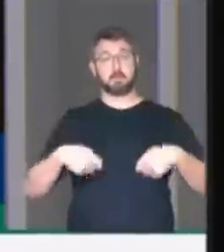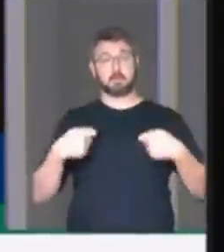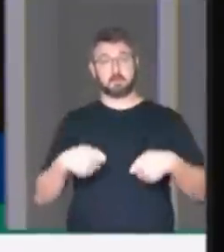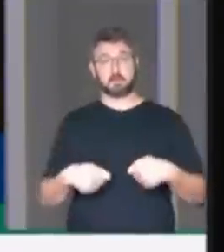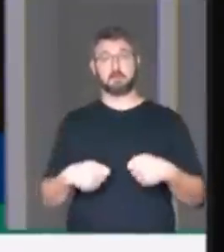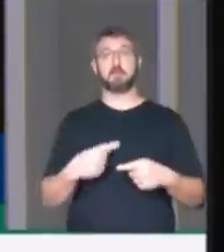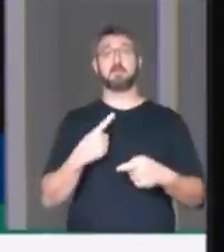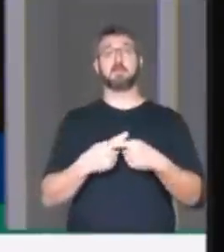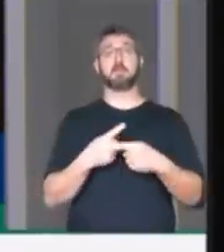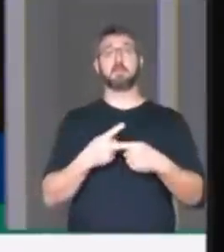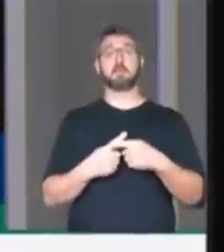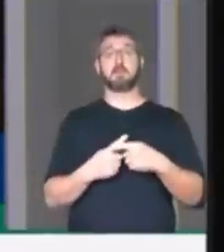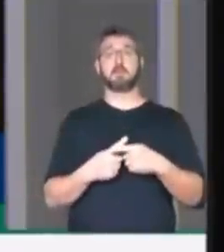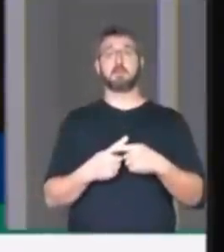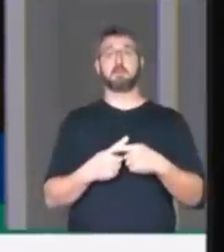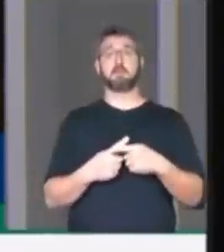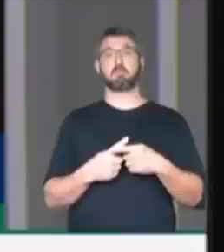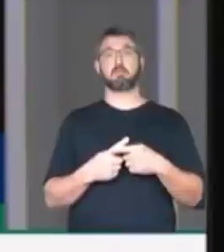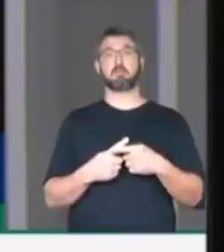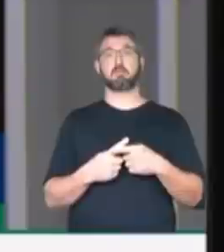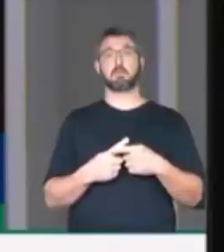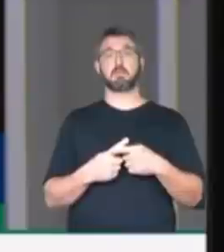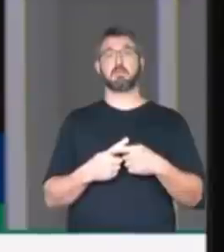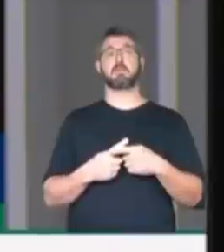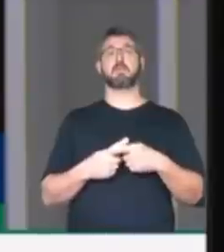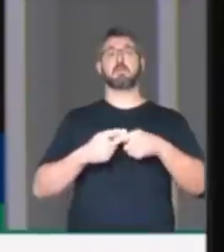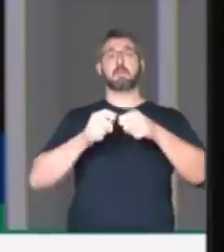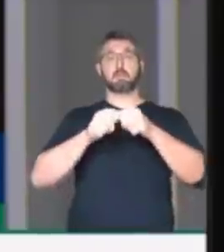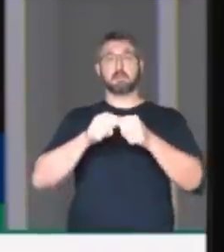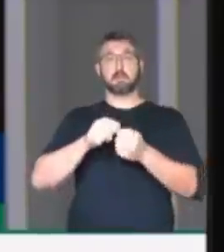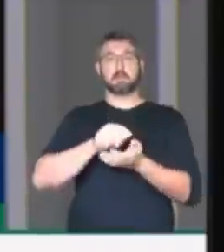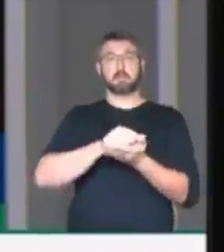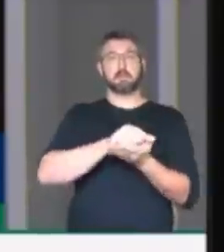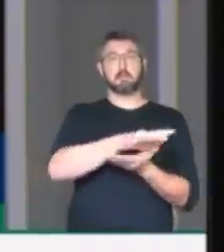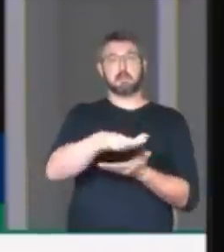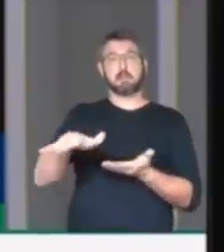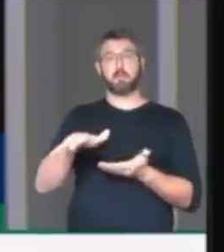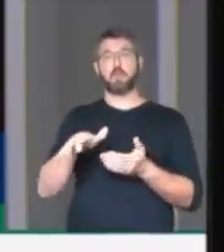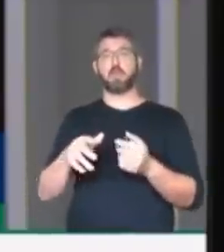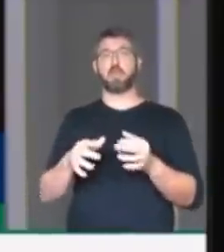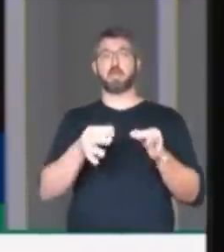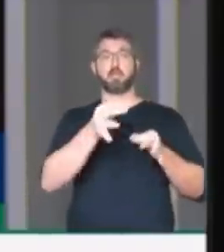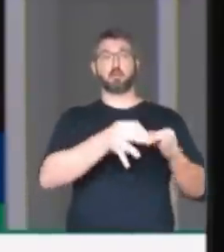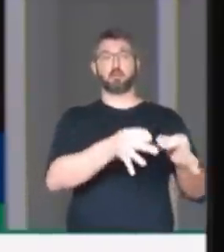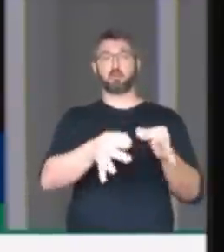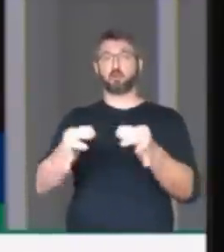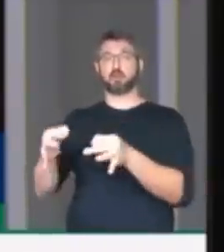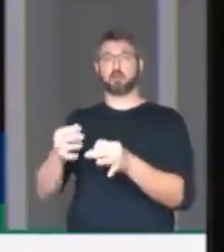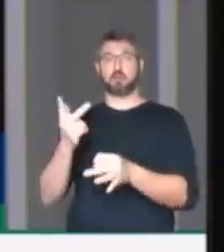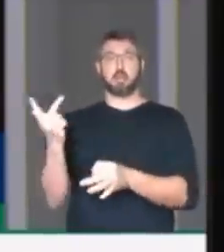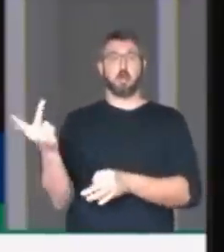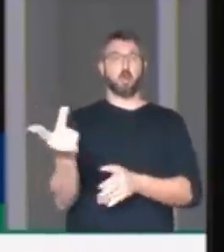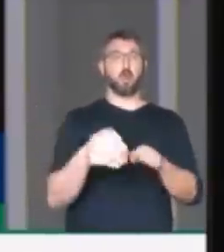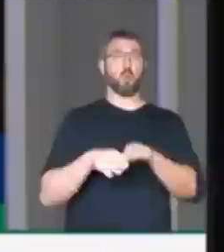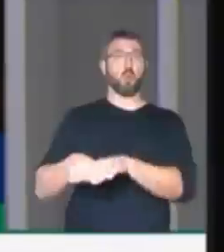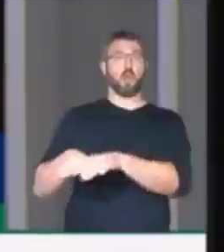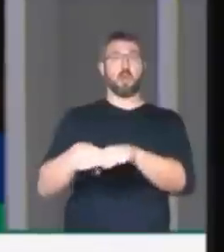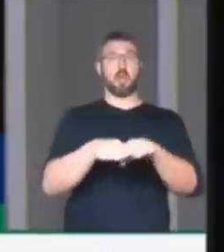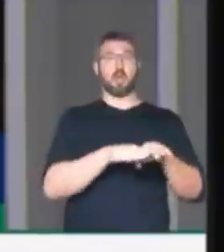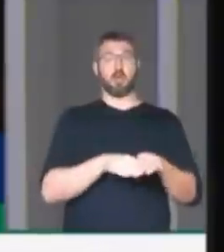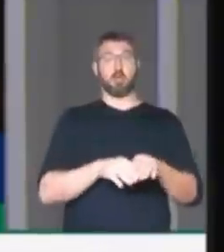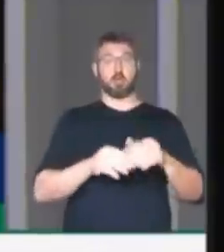para que haja justa distribuição da justiça a todos. Que se respeite